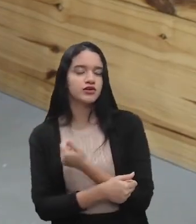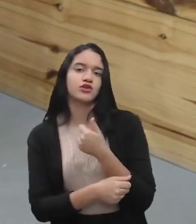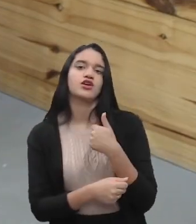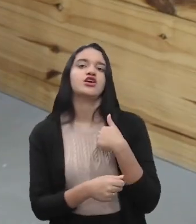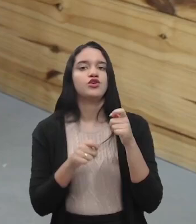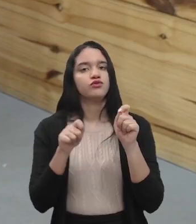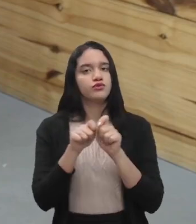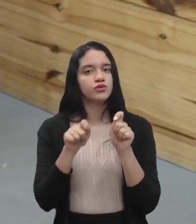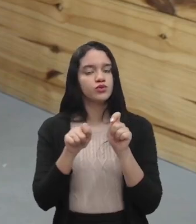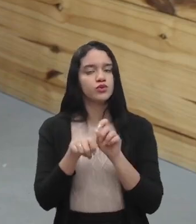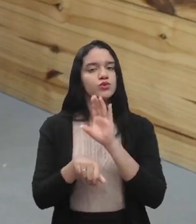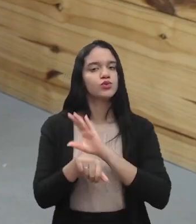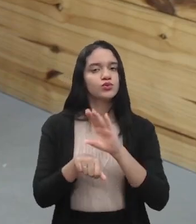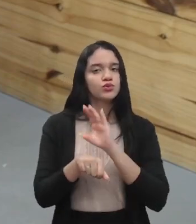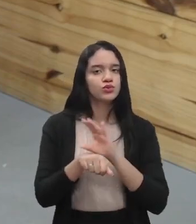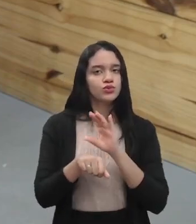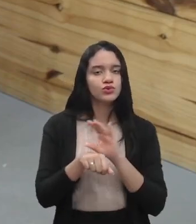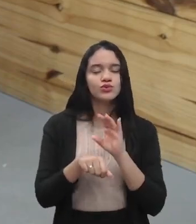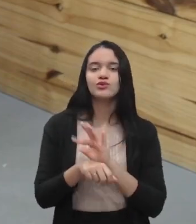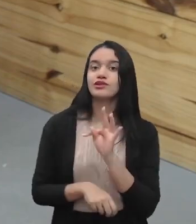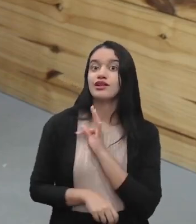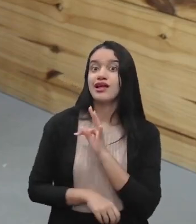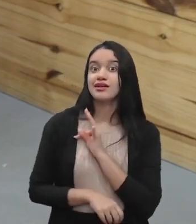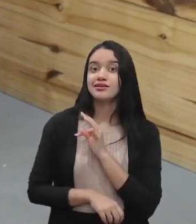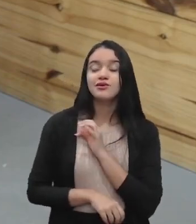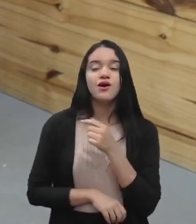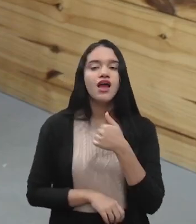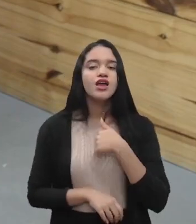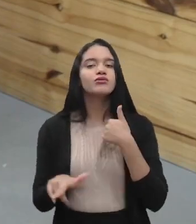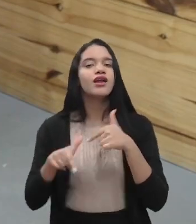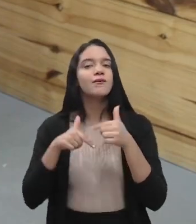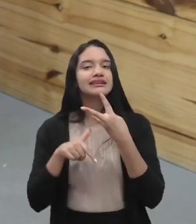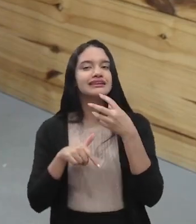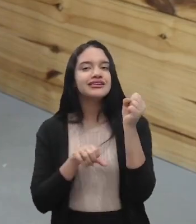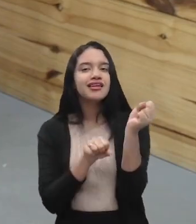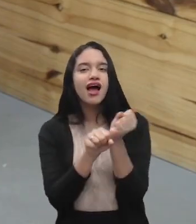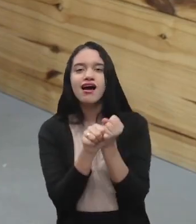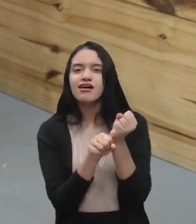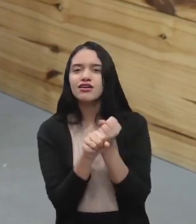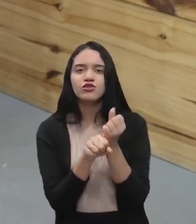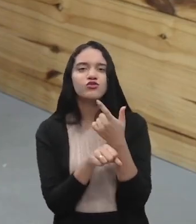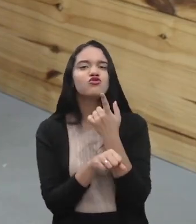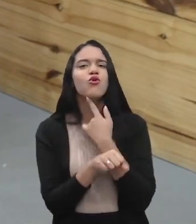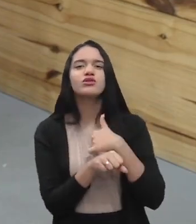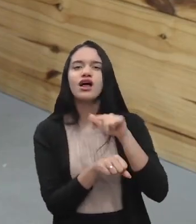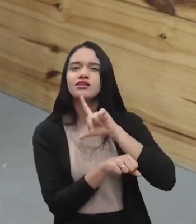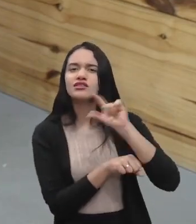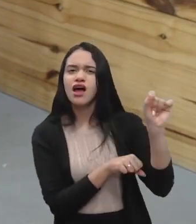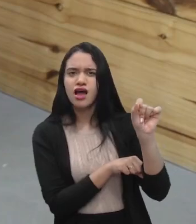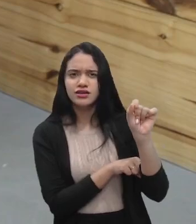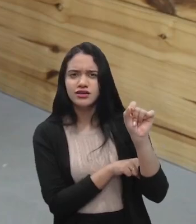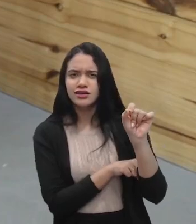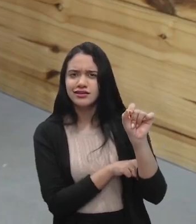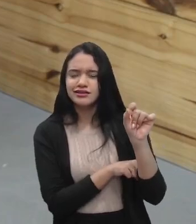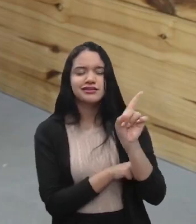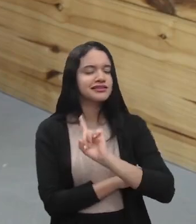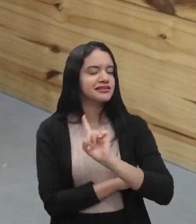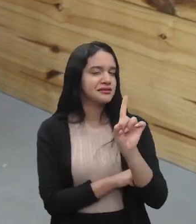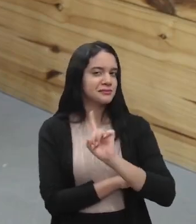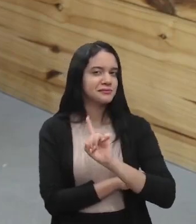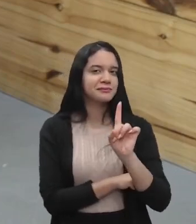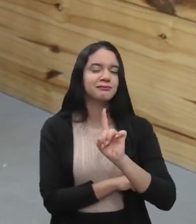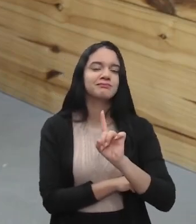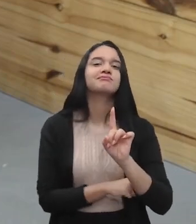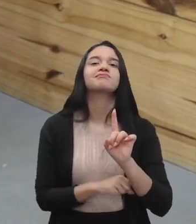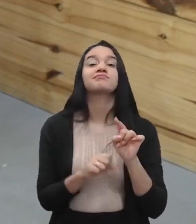técnico, então eu estou há mais de 30 anos na área. Não tenho vontade de sair, tá? Mas em compensação, ela